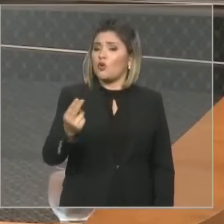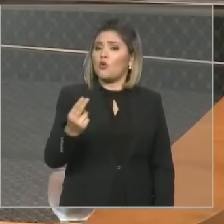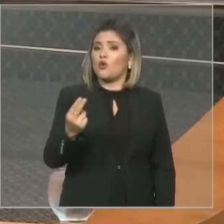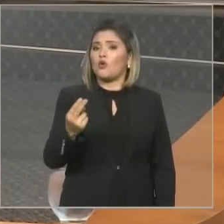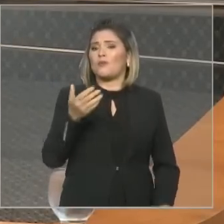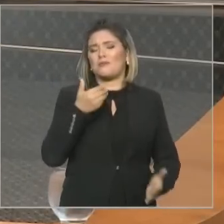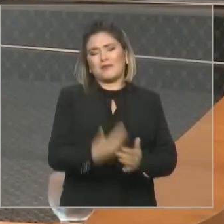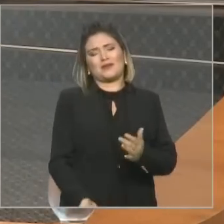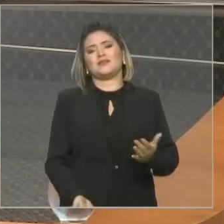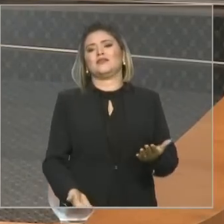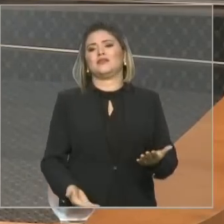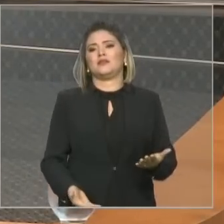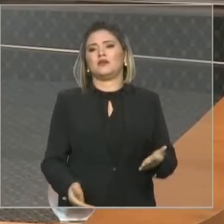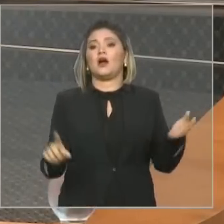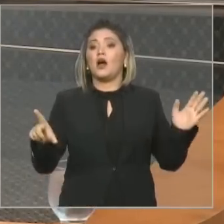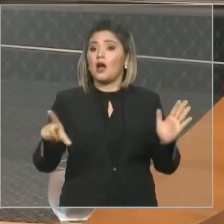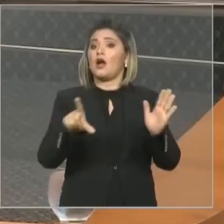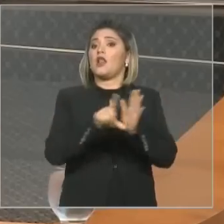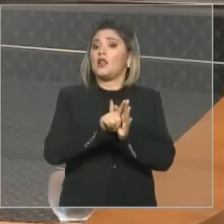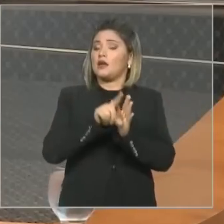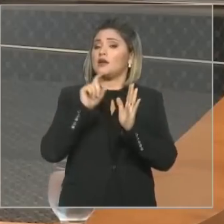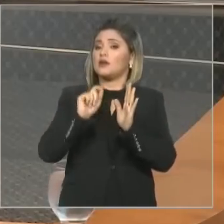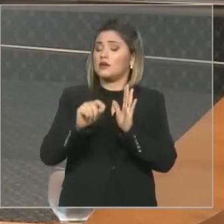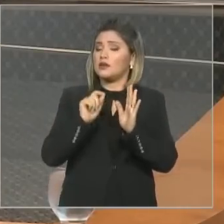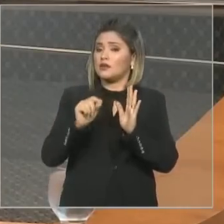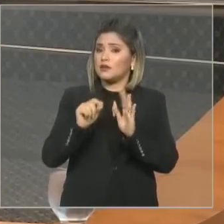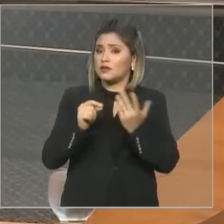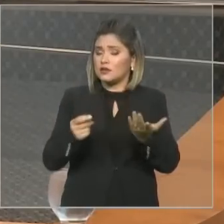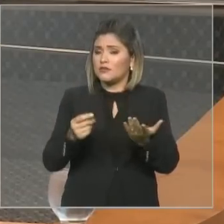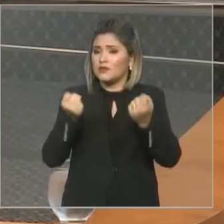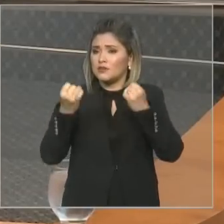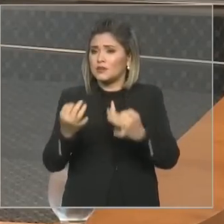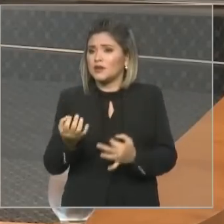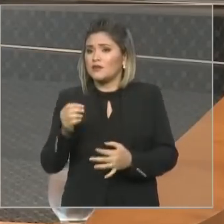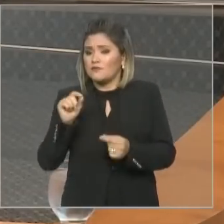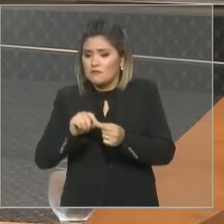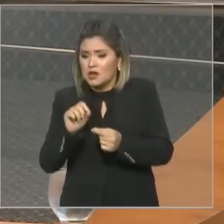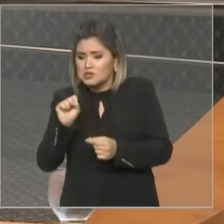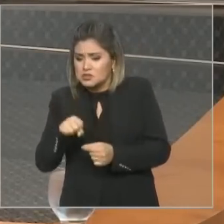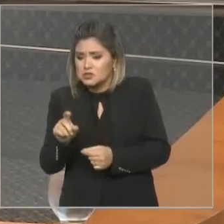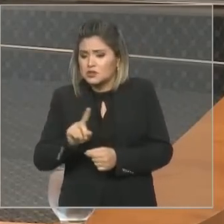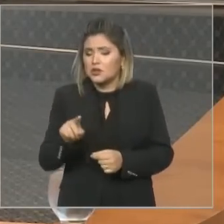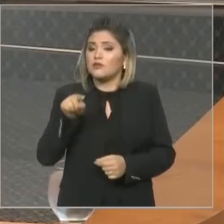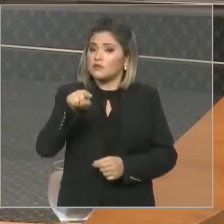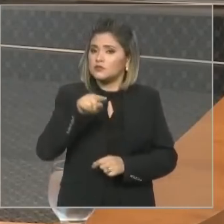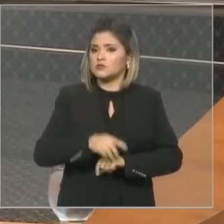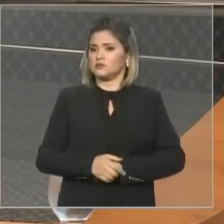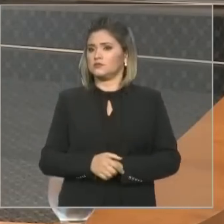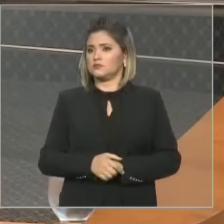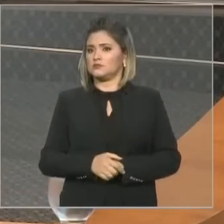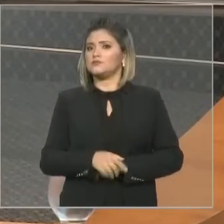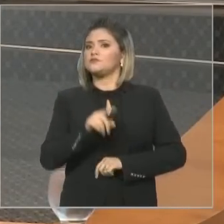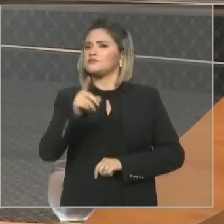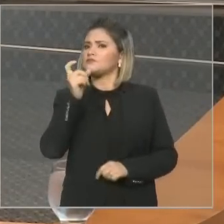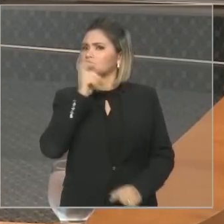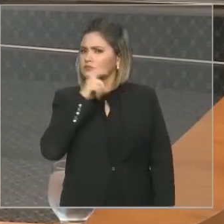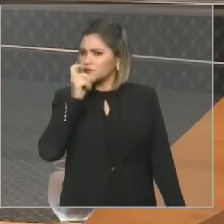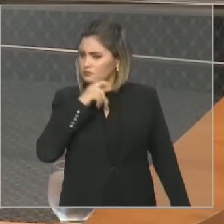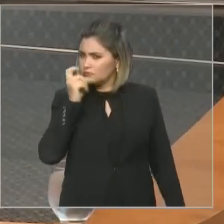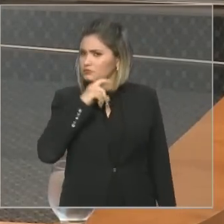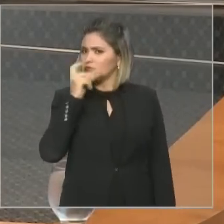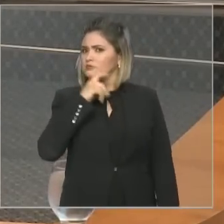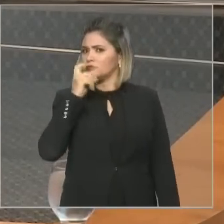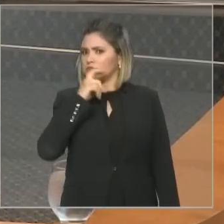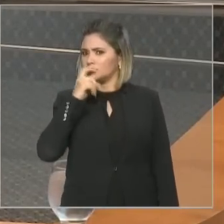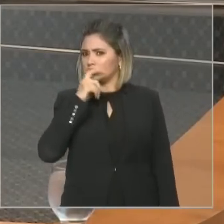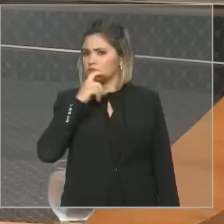A lei, quem vai dizer que faz ou não é você. Eu não pedi para você ser arbitrário na lei. Você mente, você estava, pelo menos você me disse, estava fazendo uma palestra.